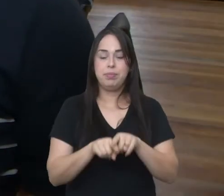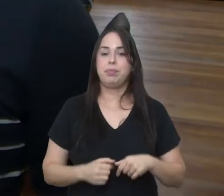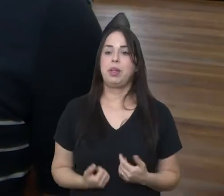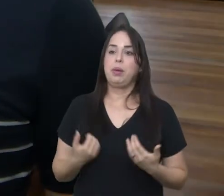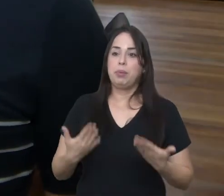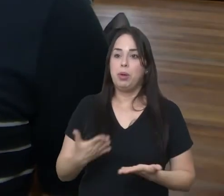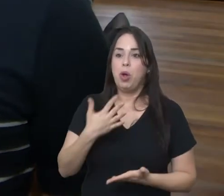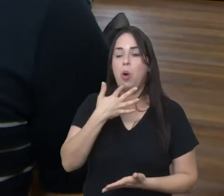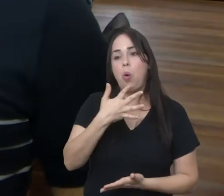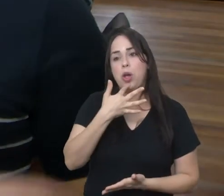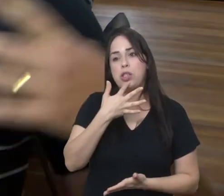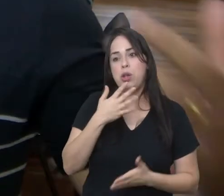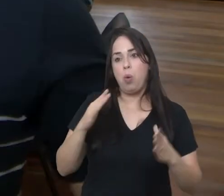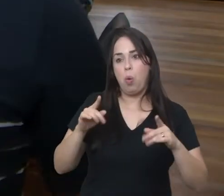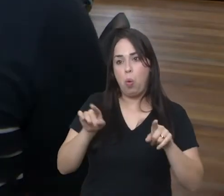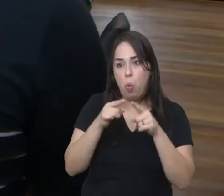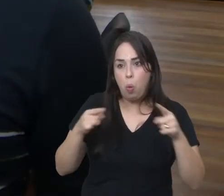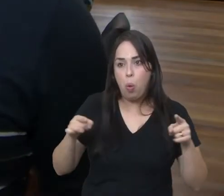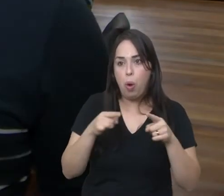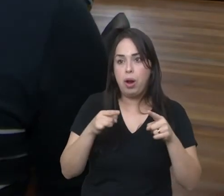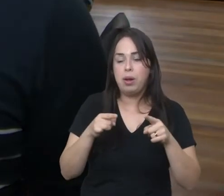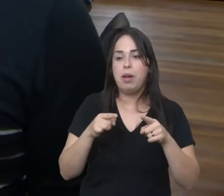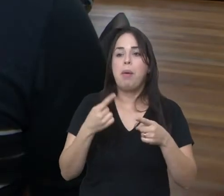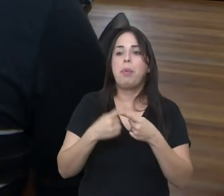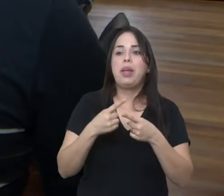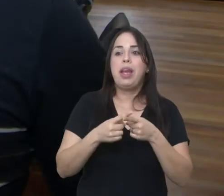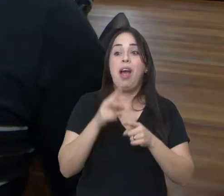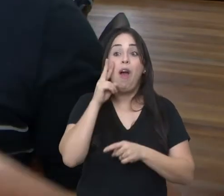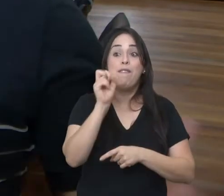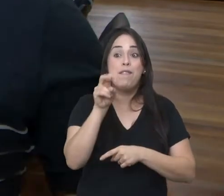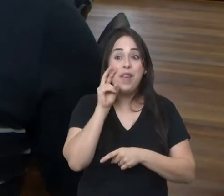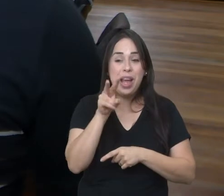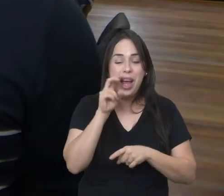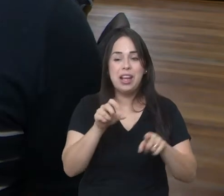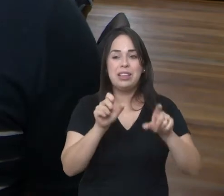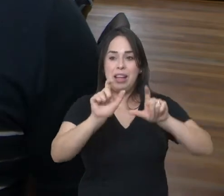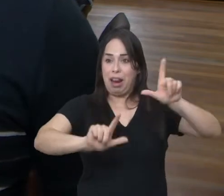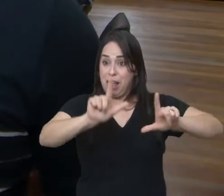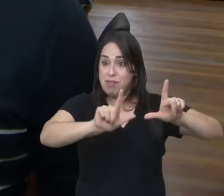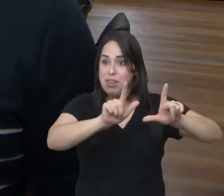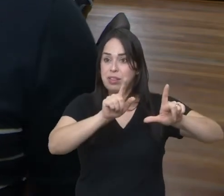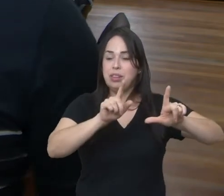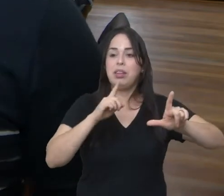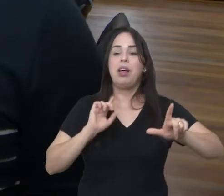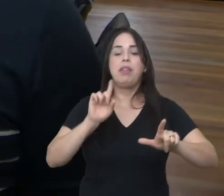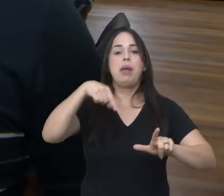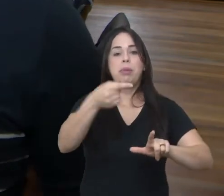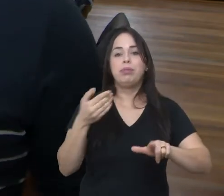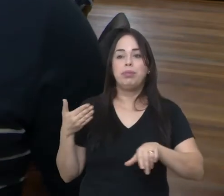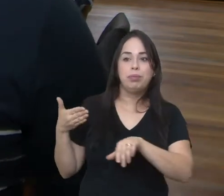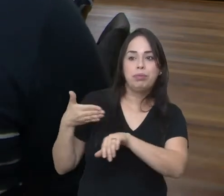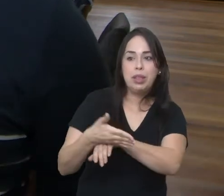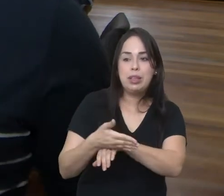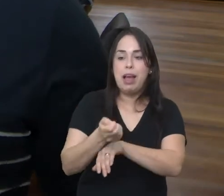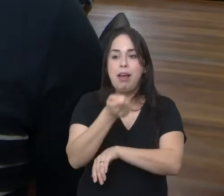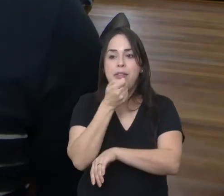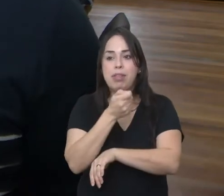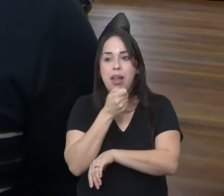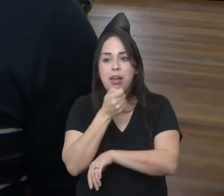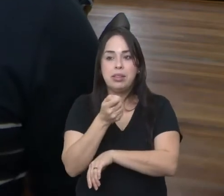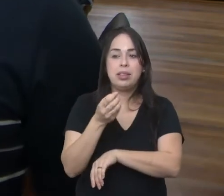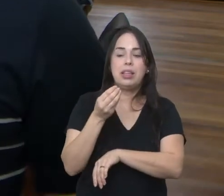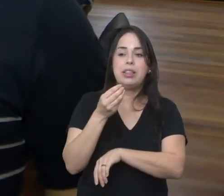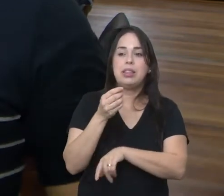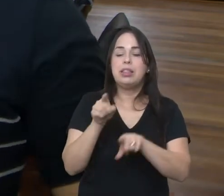conheci o Coro através de anúncios na televisão logo depois eu vim para cá para fazer os testes a audição em 2005